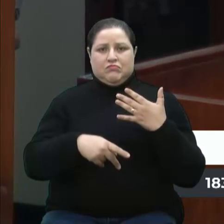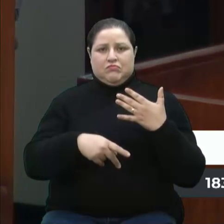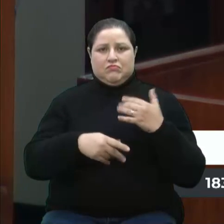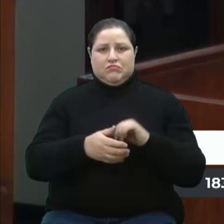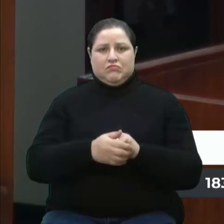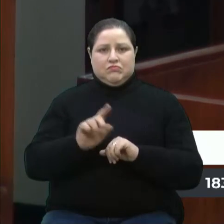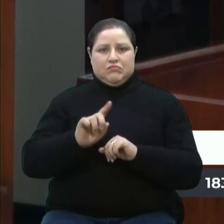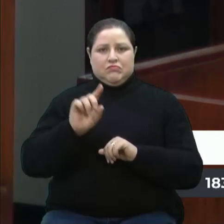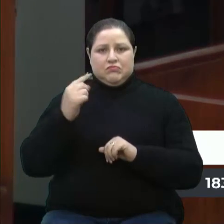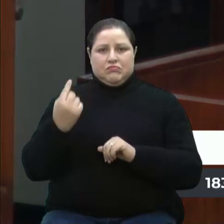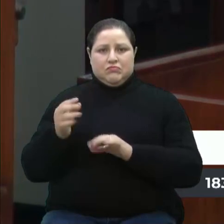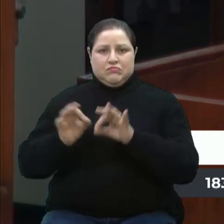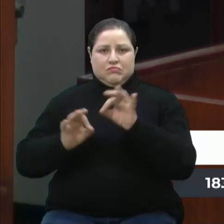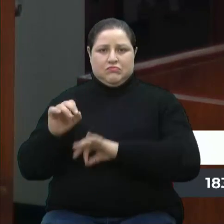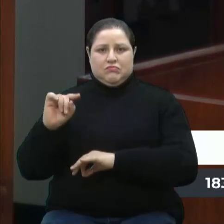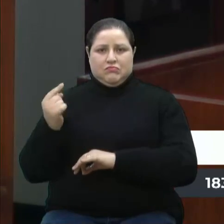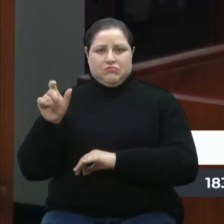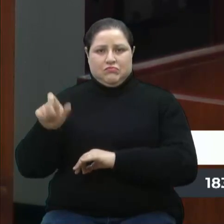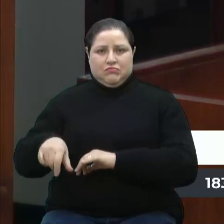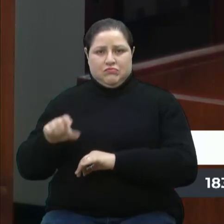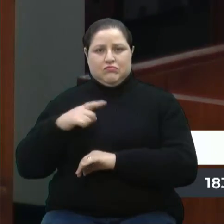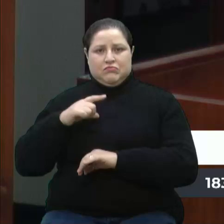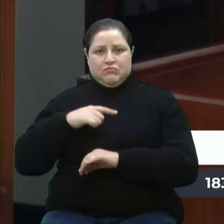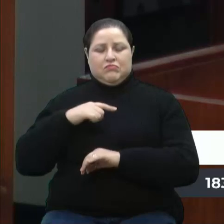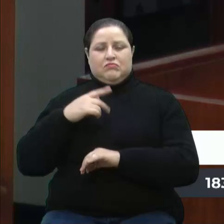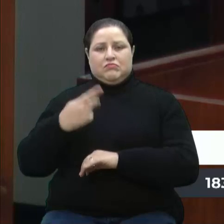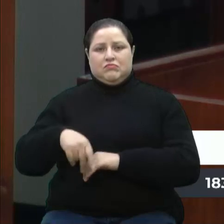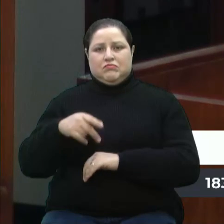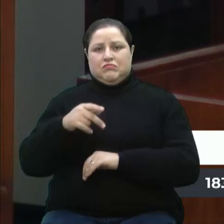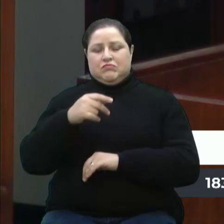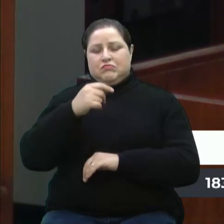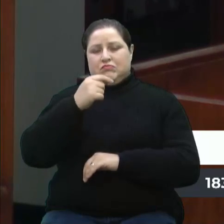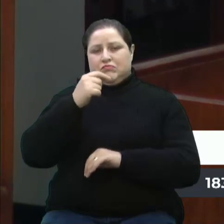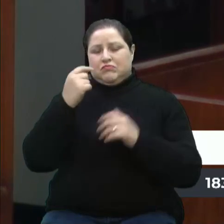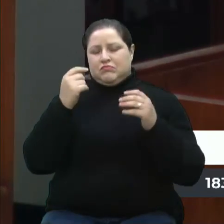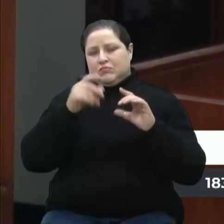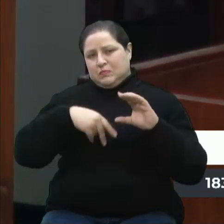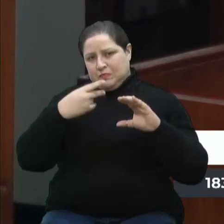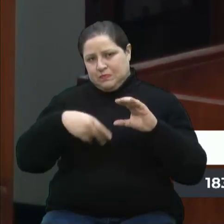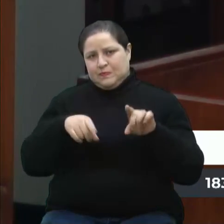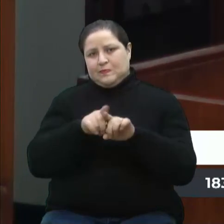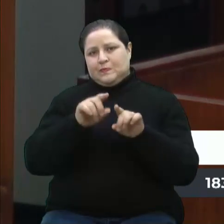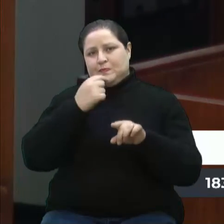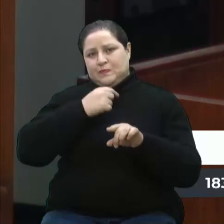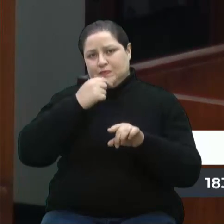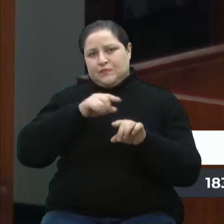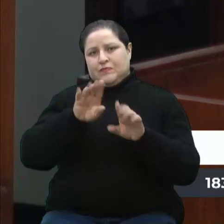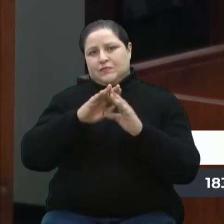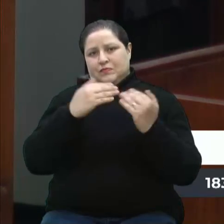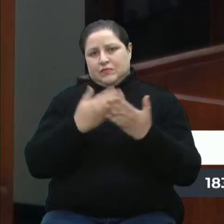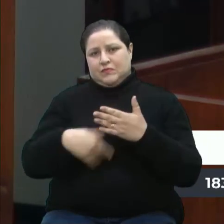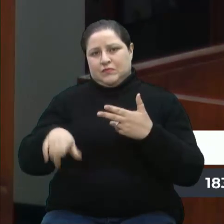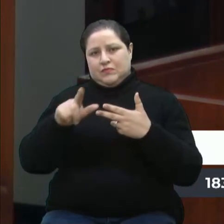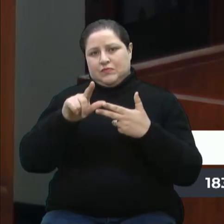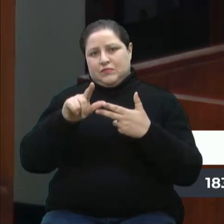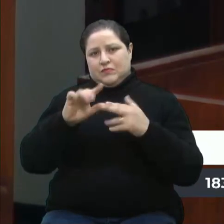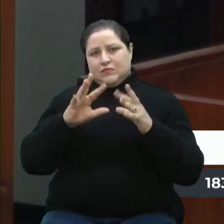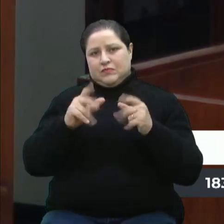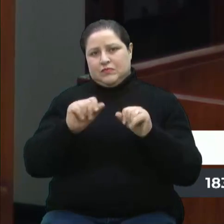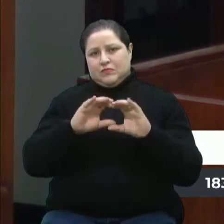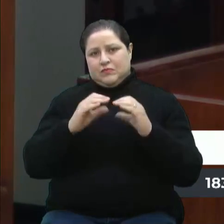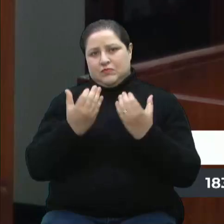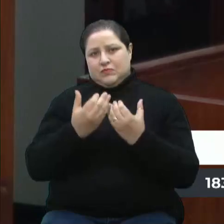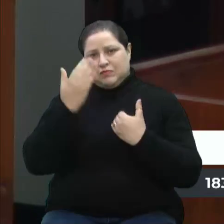o projeto de um, é o projeto da Câmara de Vereadores de Caxias do Sul e da nossa Escola do Legislativo para toda a comunidade. Muito obrigada.